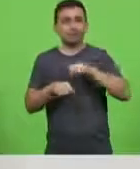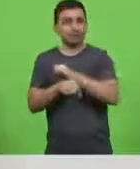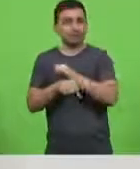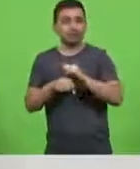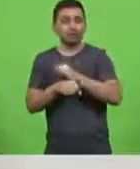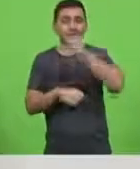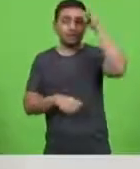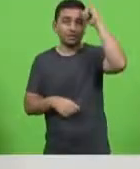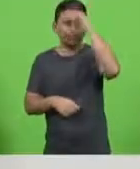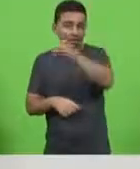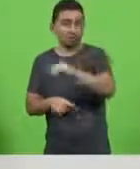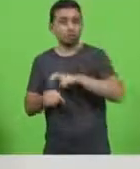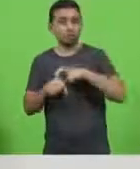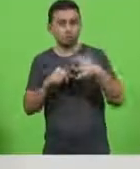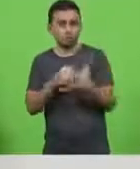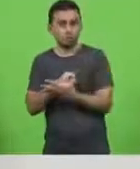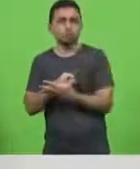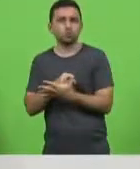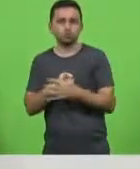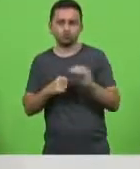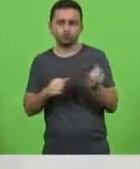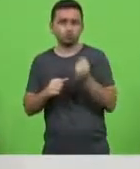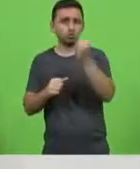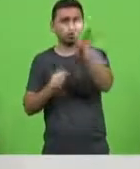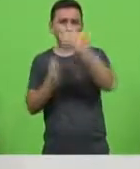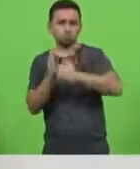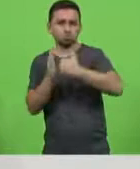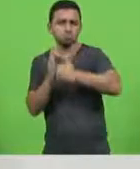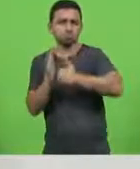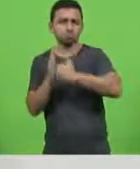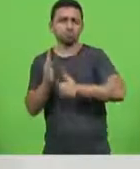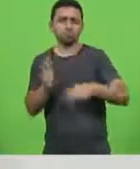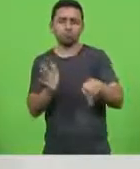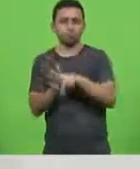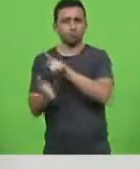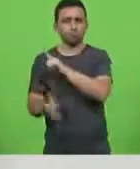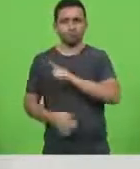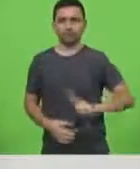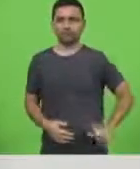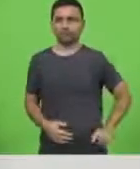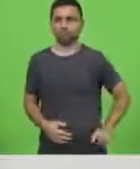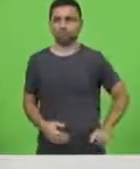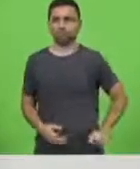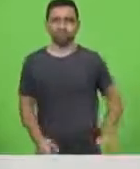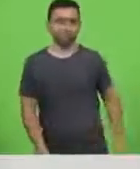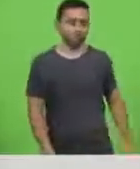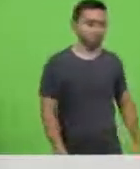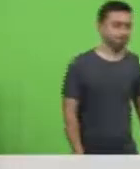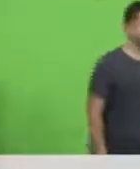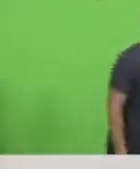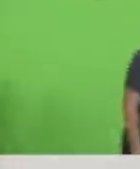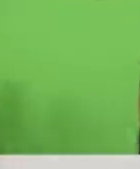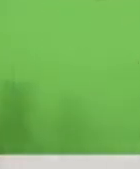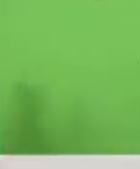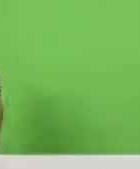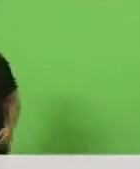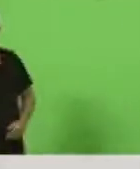com juros subsidiados pelo governo do estado no desenvolvimento rural